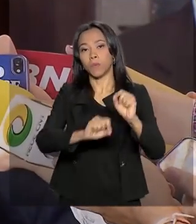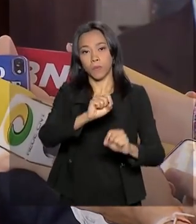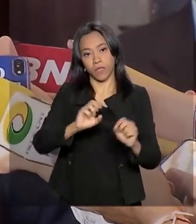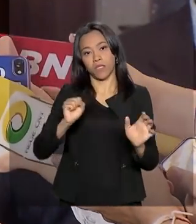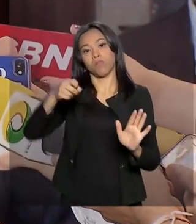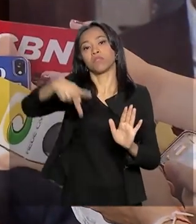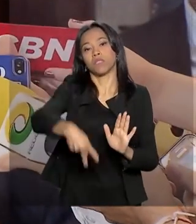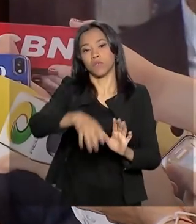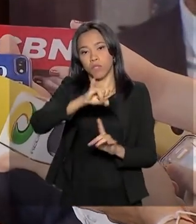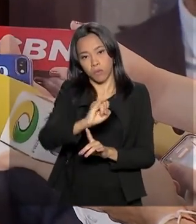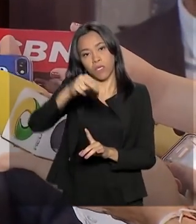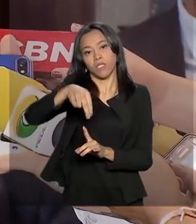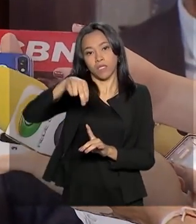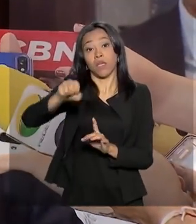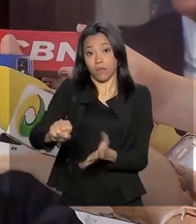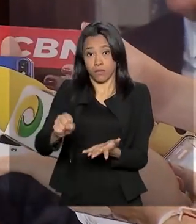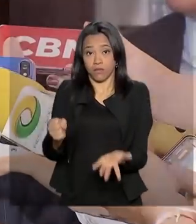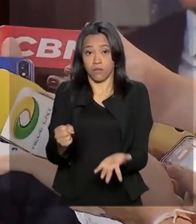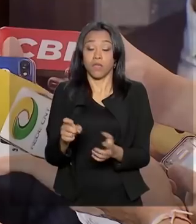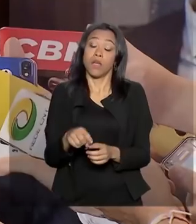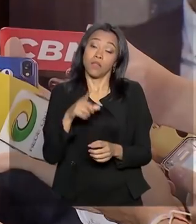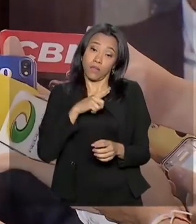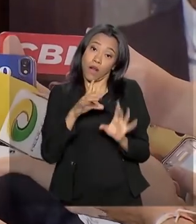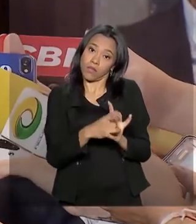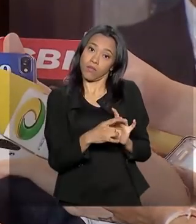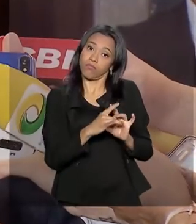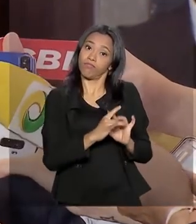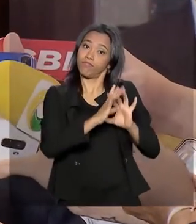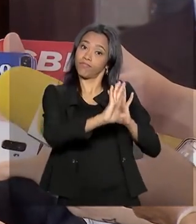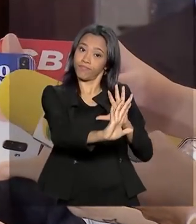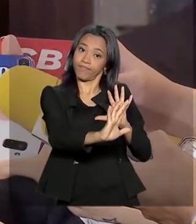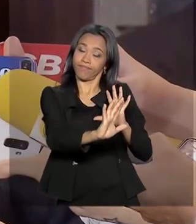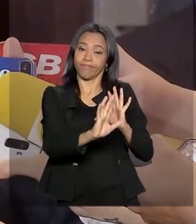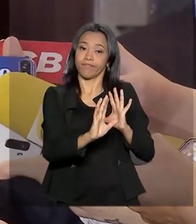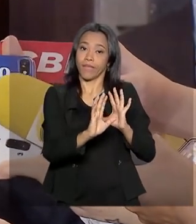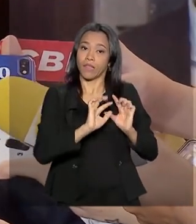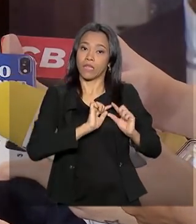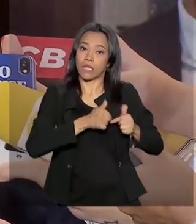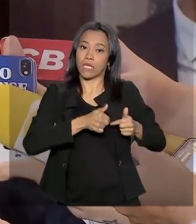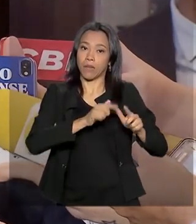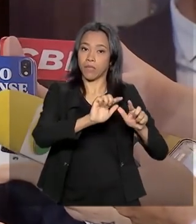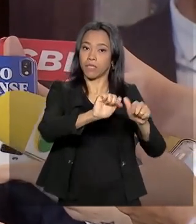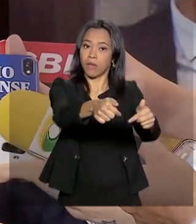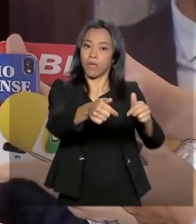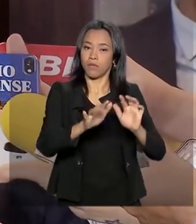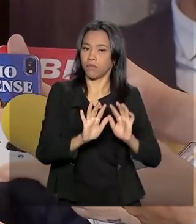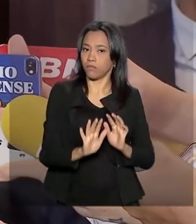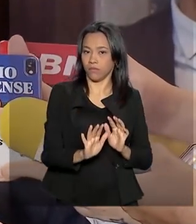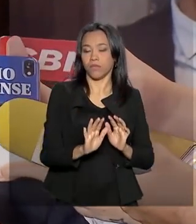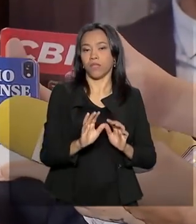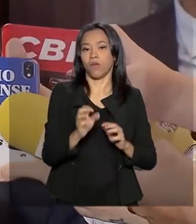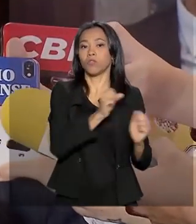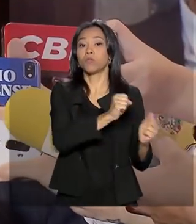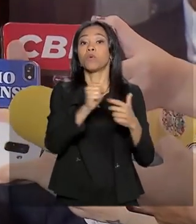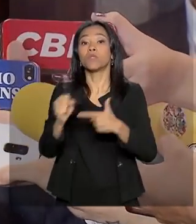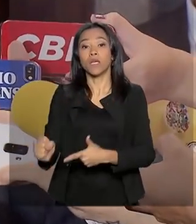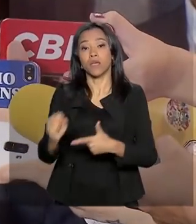aproximação entre os dois presidentes. poderes independentes, agora trabalhando harmonicamente para resolver o problema